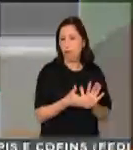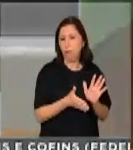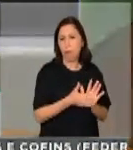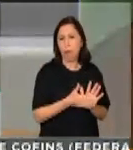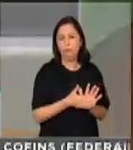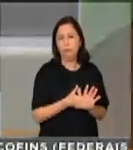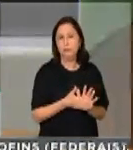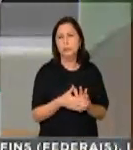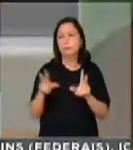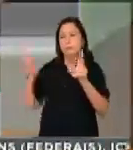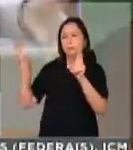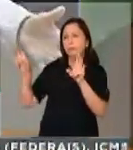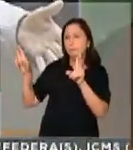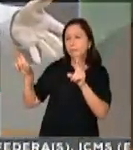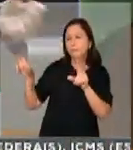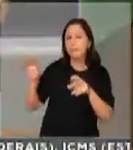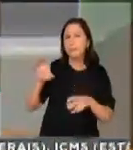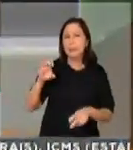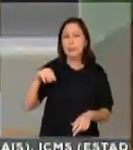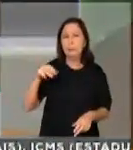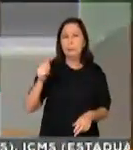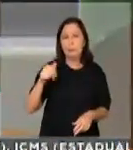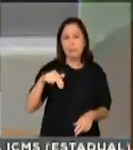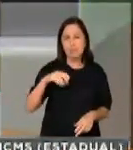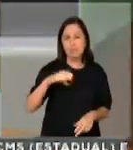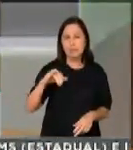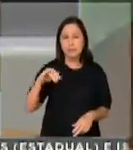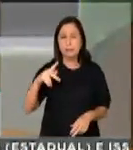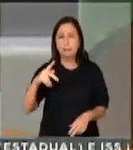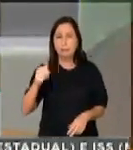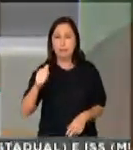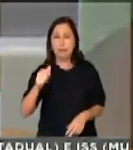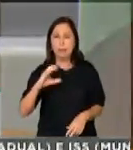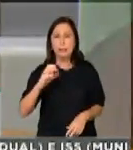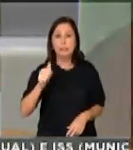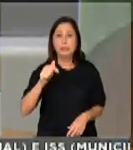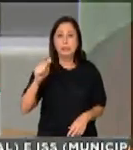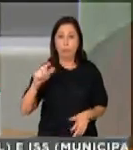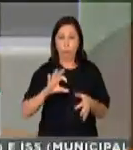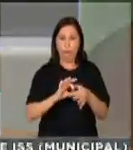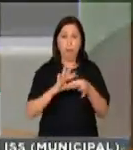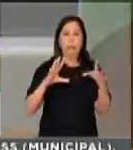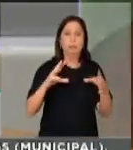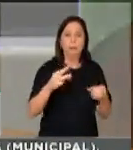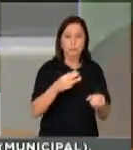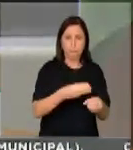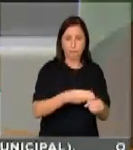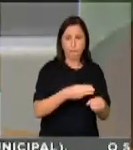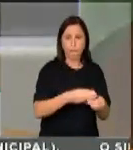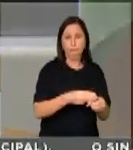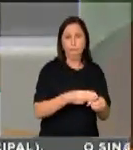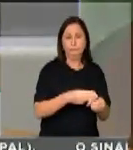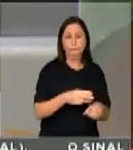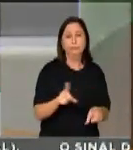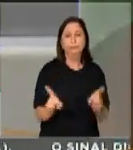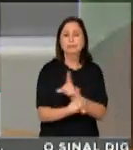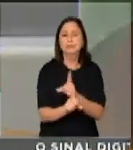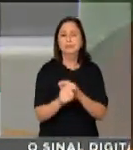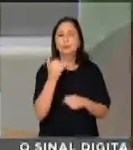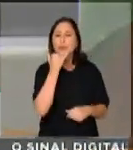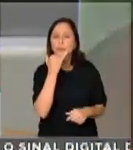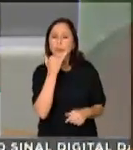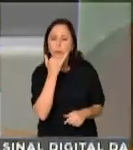das emancipações de distritos. Ora, a União é